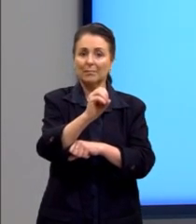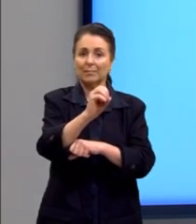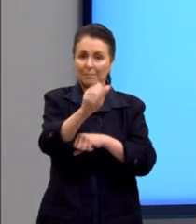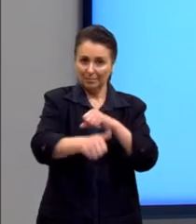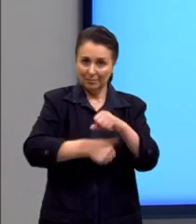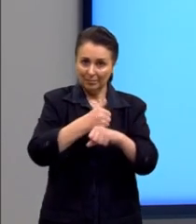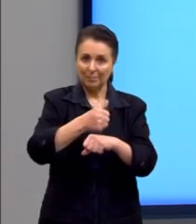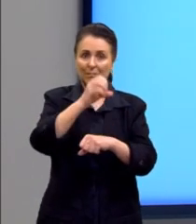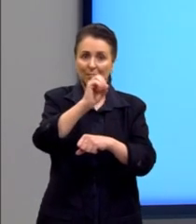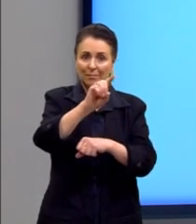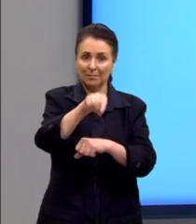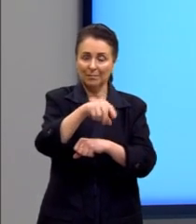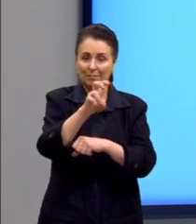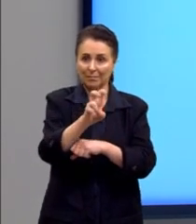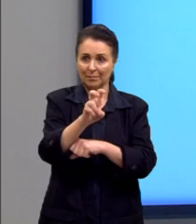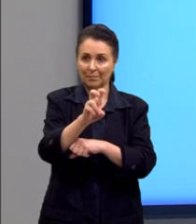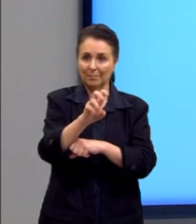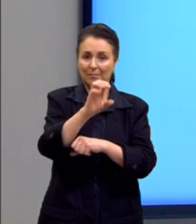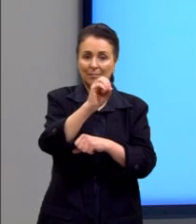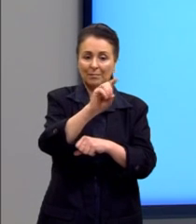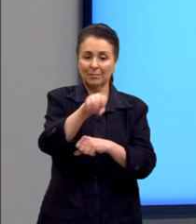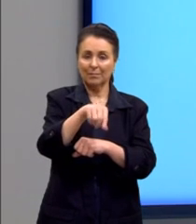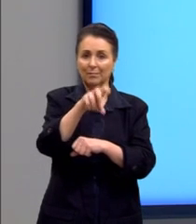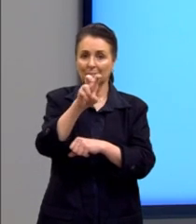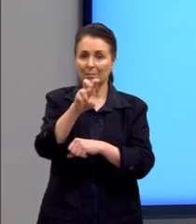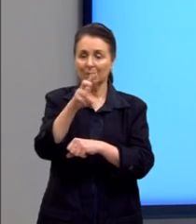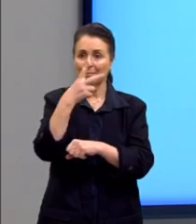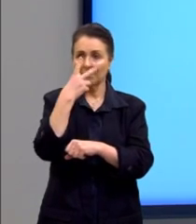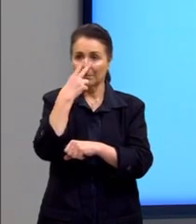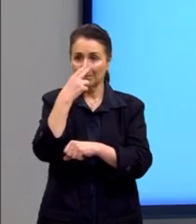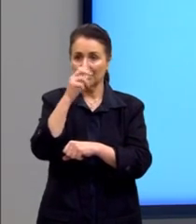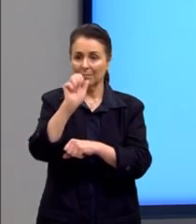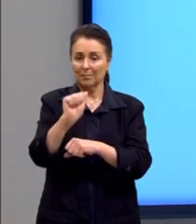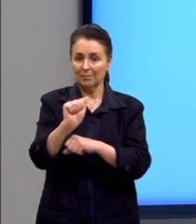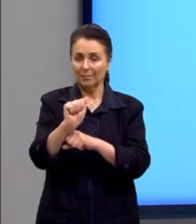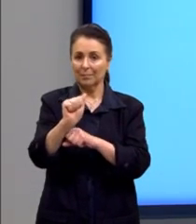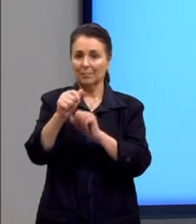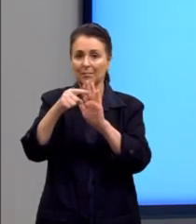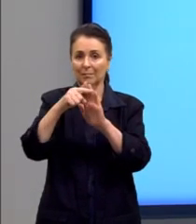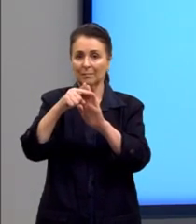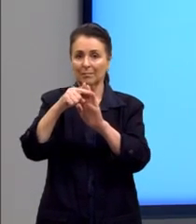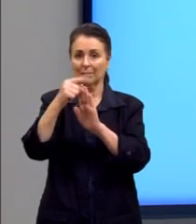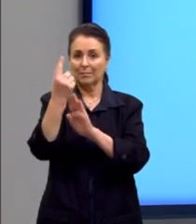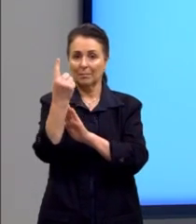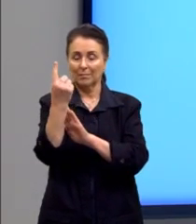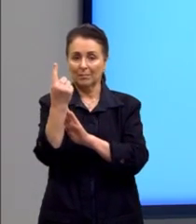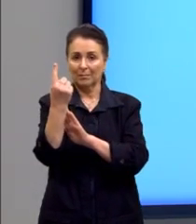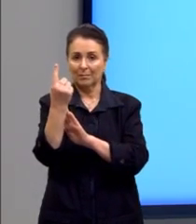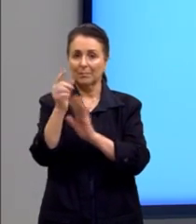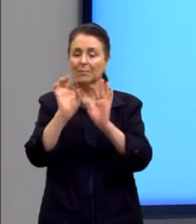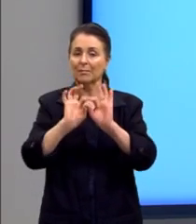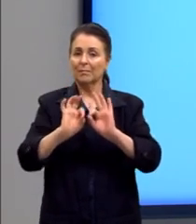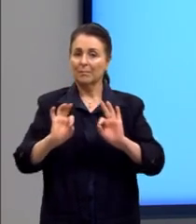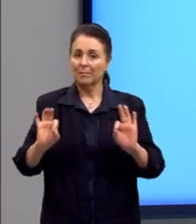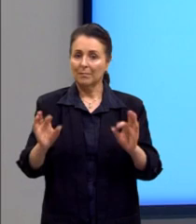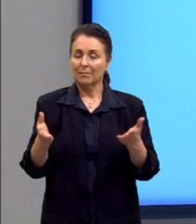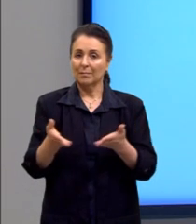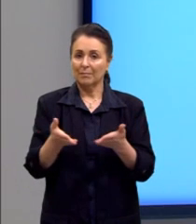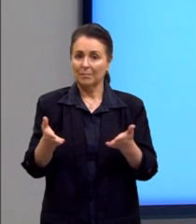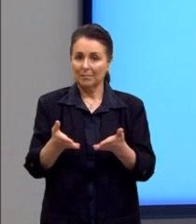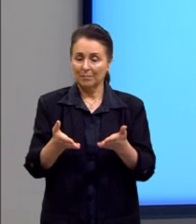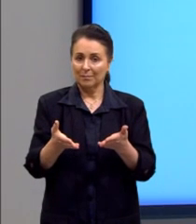,5. Então, 0,5 é igual A elevado a menos 1. Nós simplificamos agora